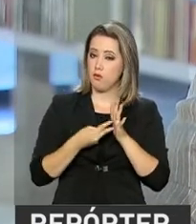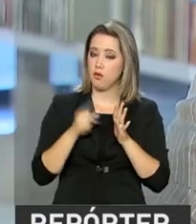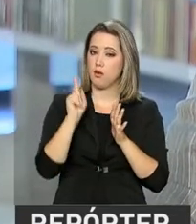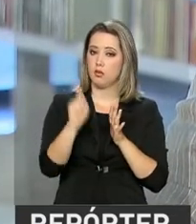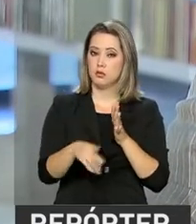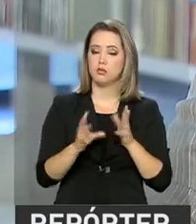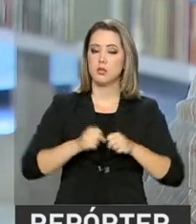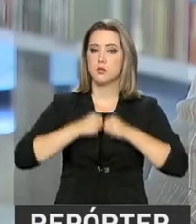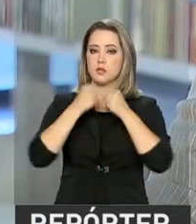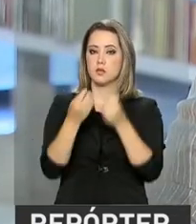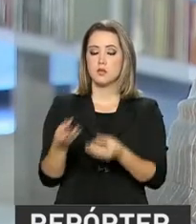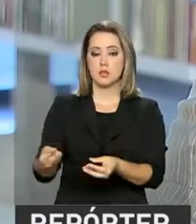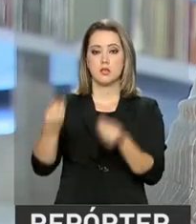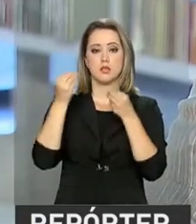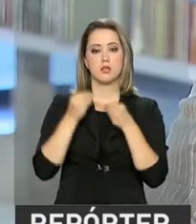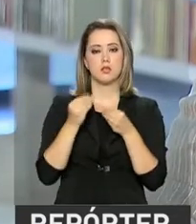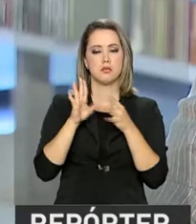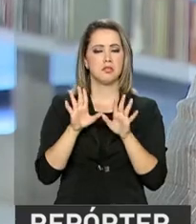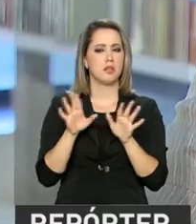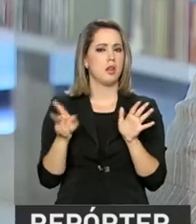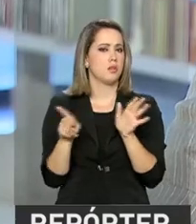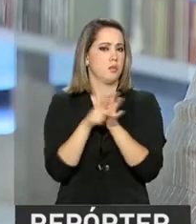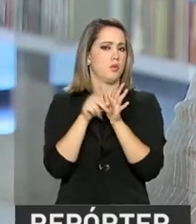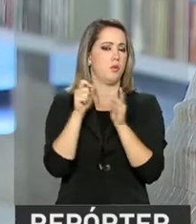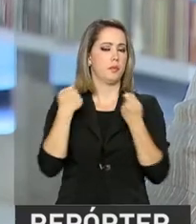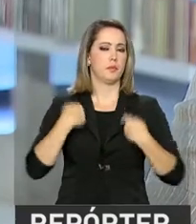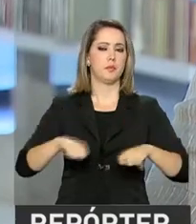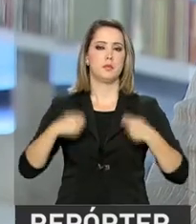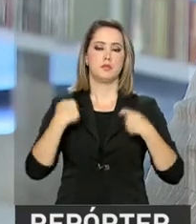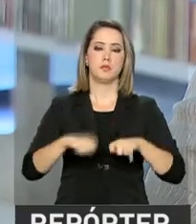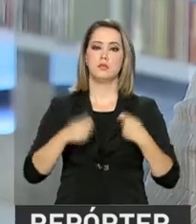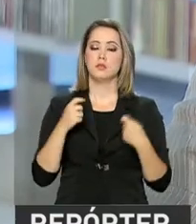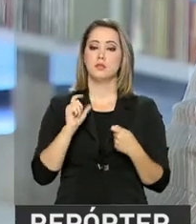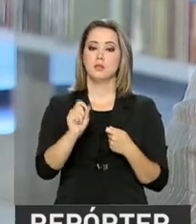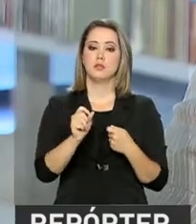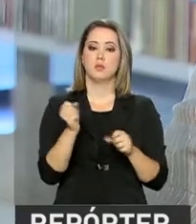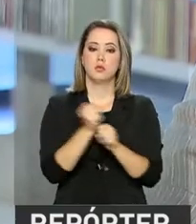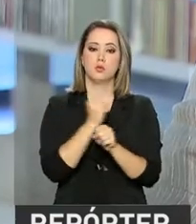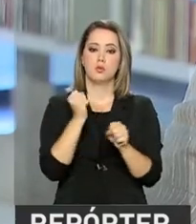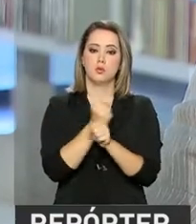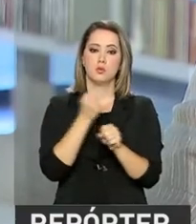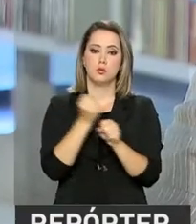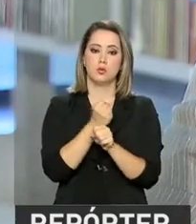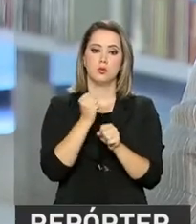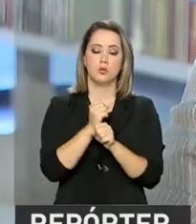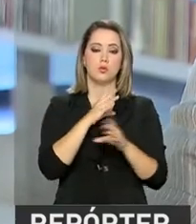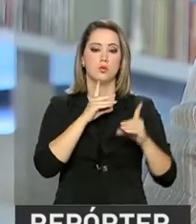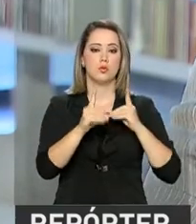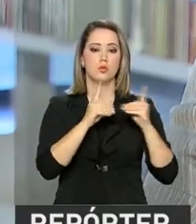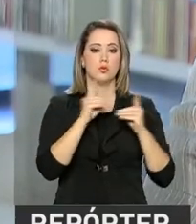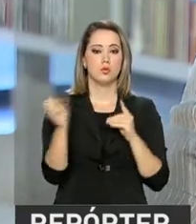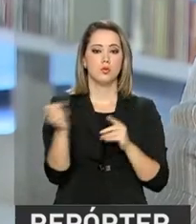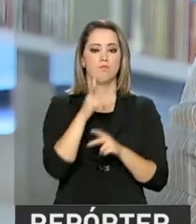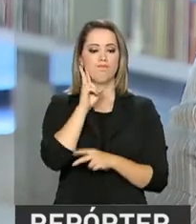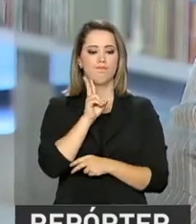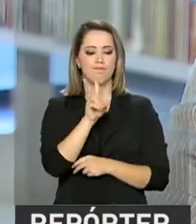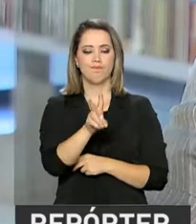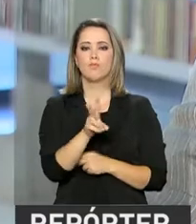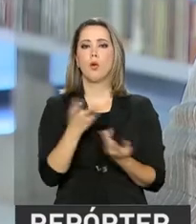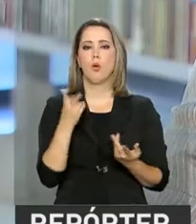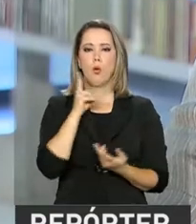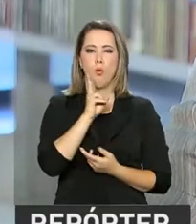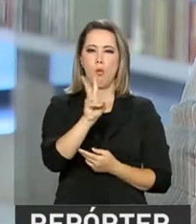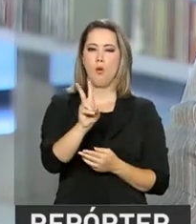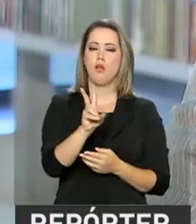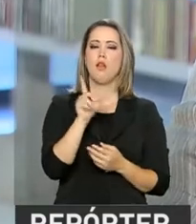tipo de esforço vai trazendo por si a necessidade de construção discursiva de um novo tipo de olhar. Um olhar que